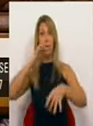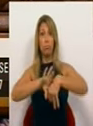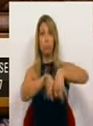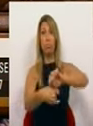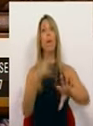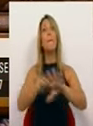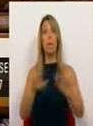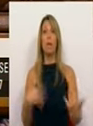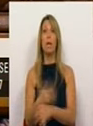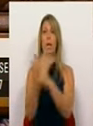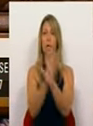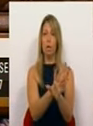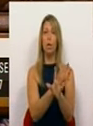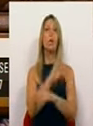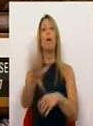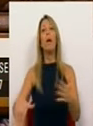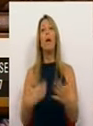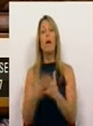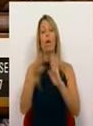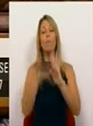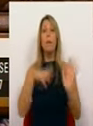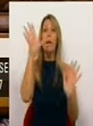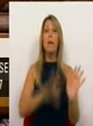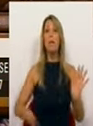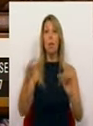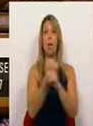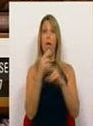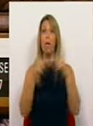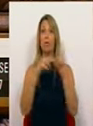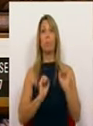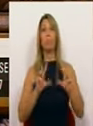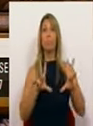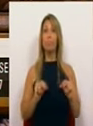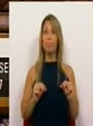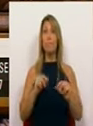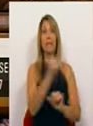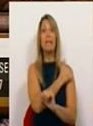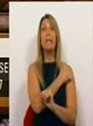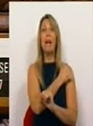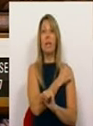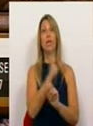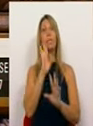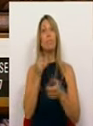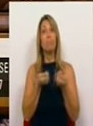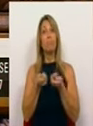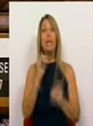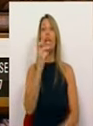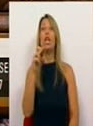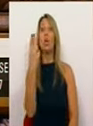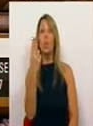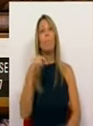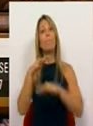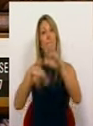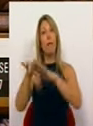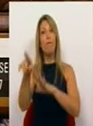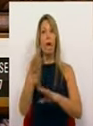Propuremos a criação de um Programa Nacional de Reconstrução Habitacional, dirigido pelo Iru, para que a reconstrução se faça de forma mais